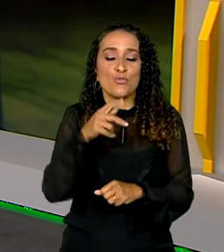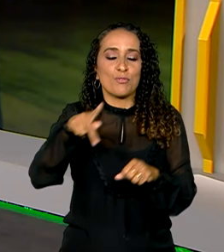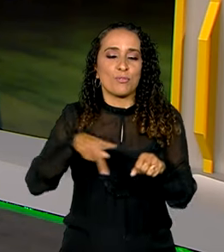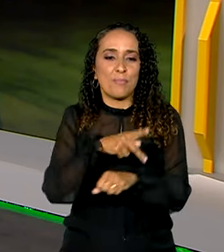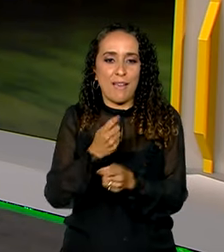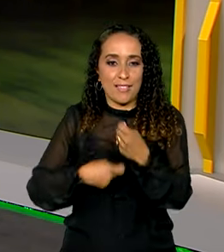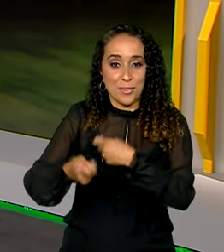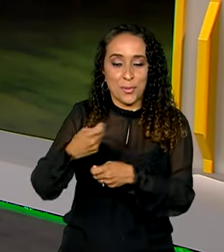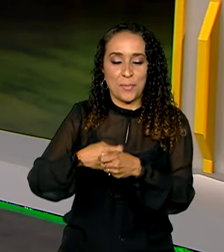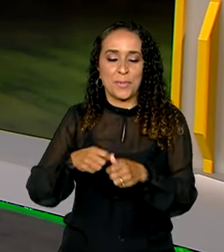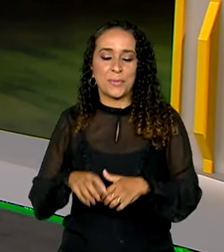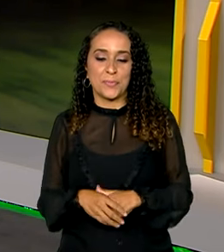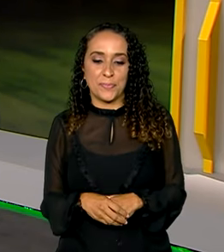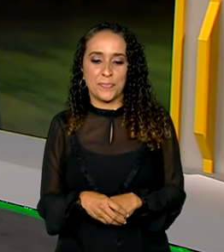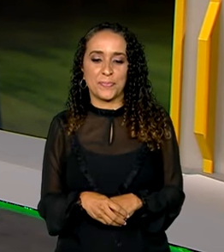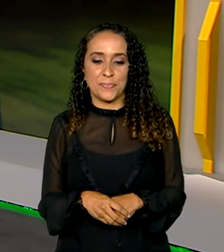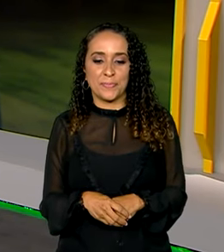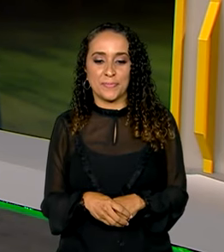economia?